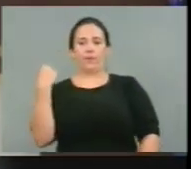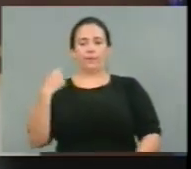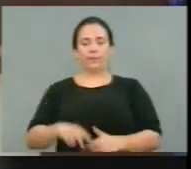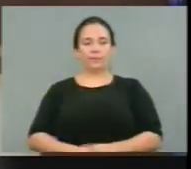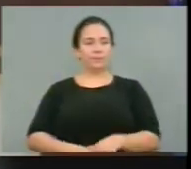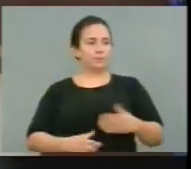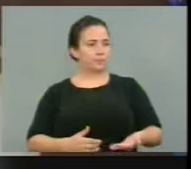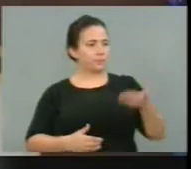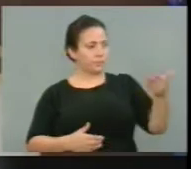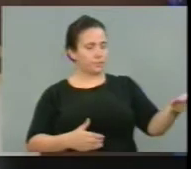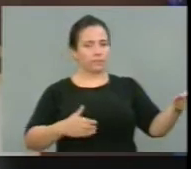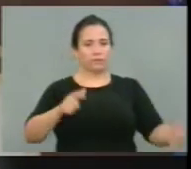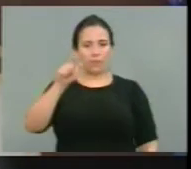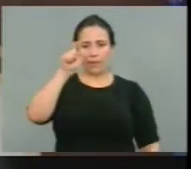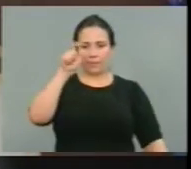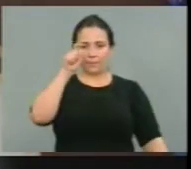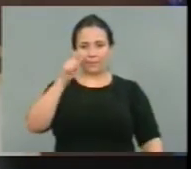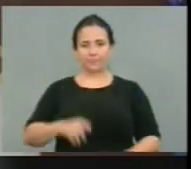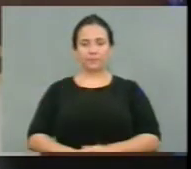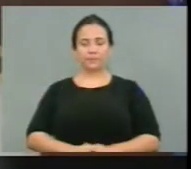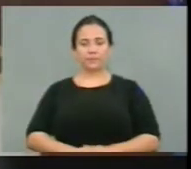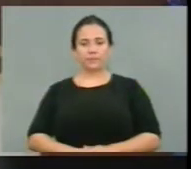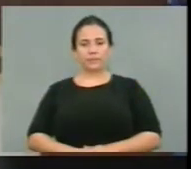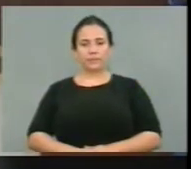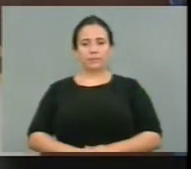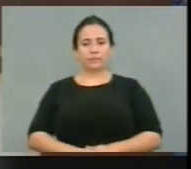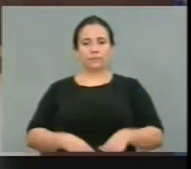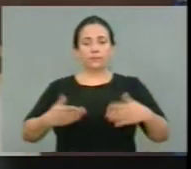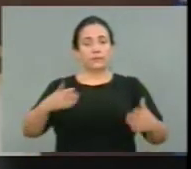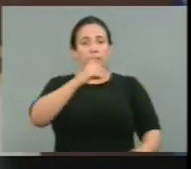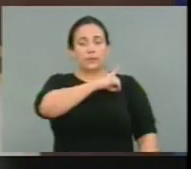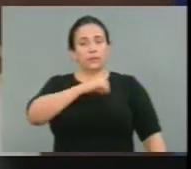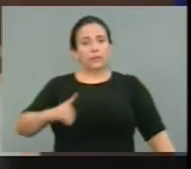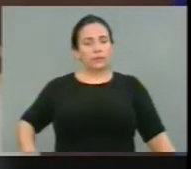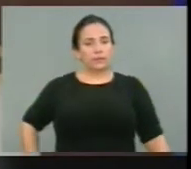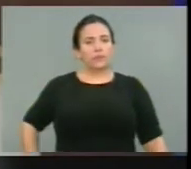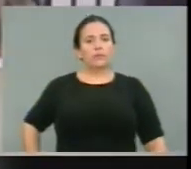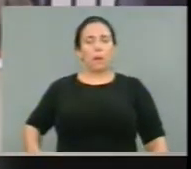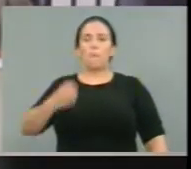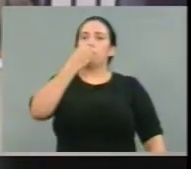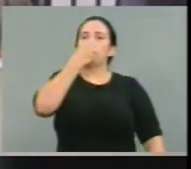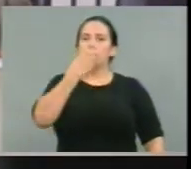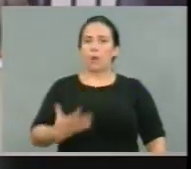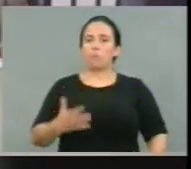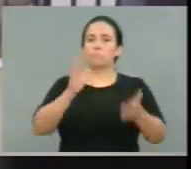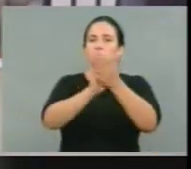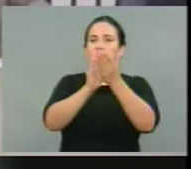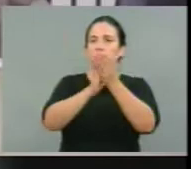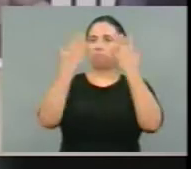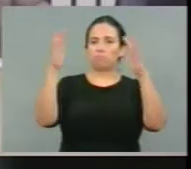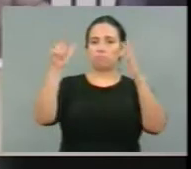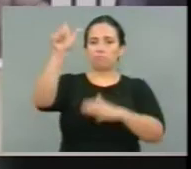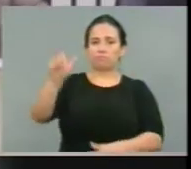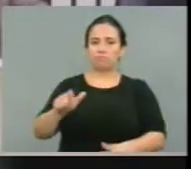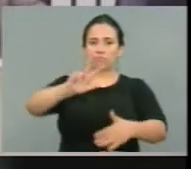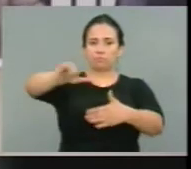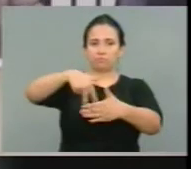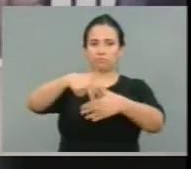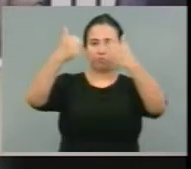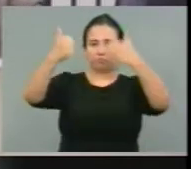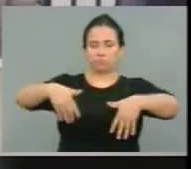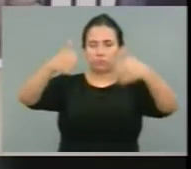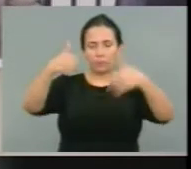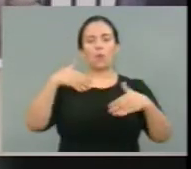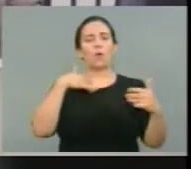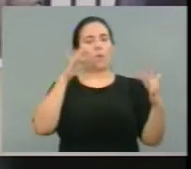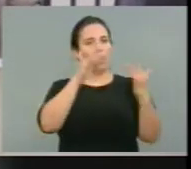Orlando. Deputado Renato, eu acho que... Muito bom a sua exposição. E acho que...